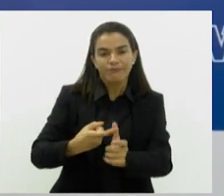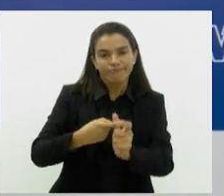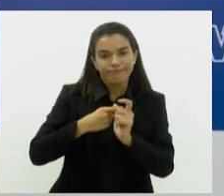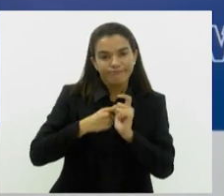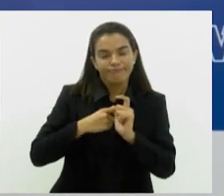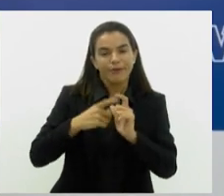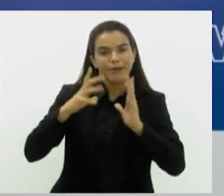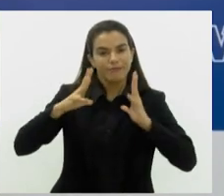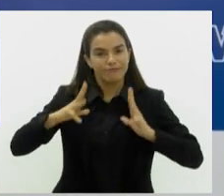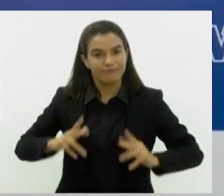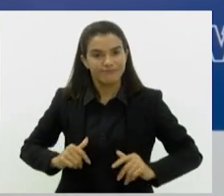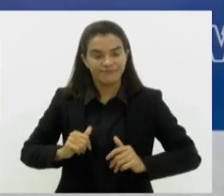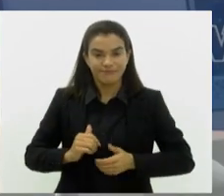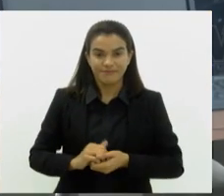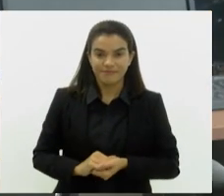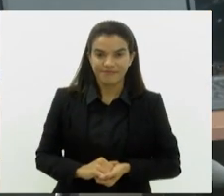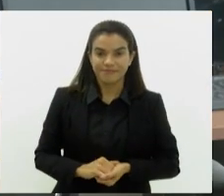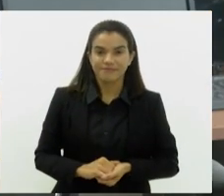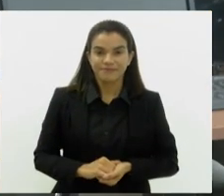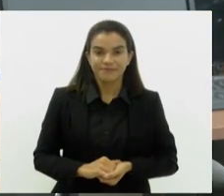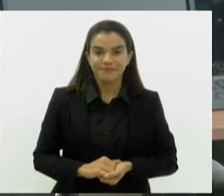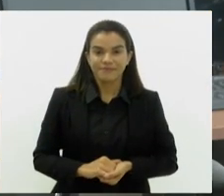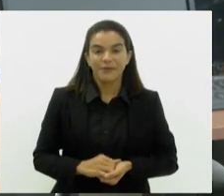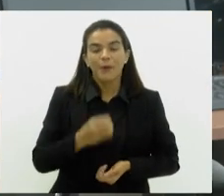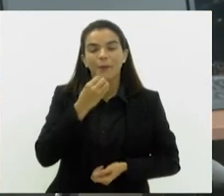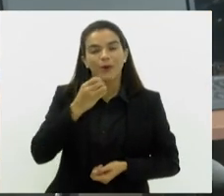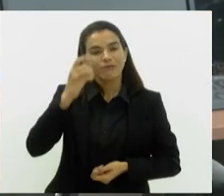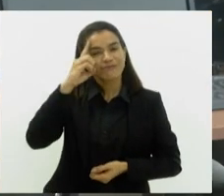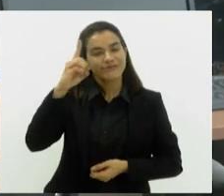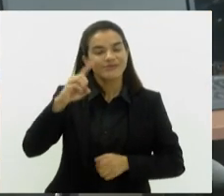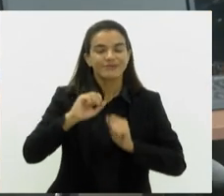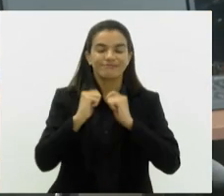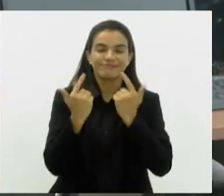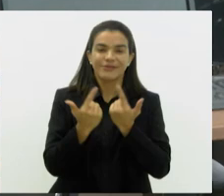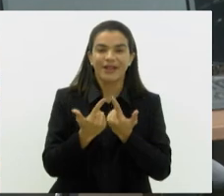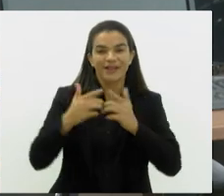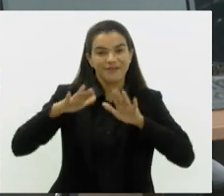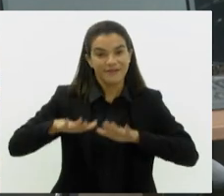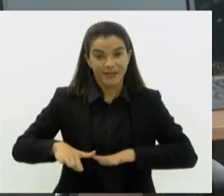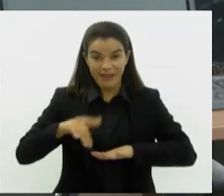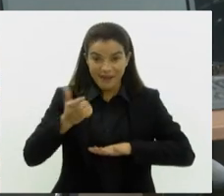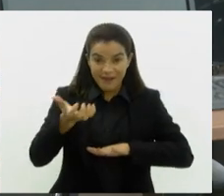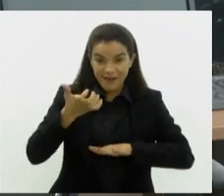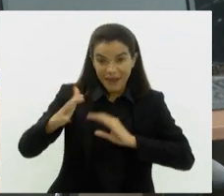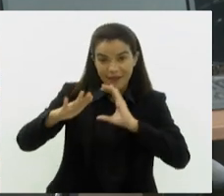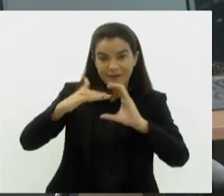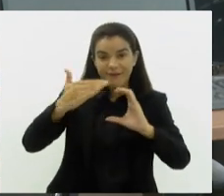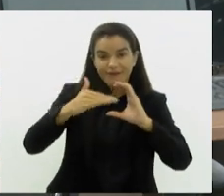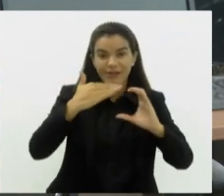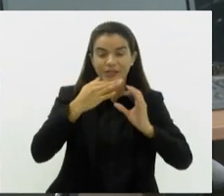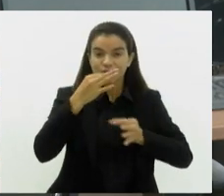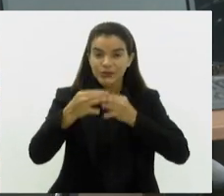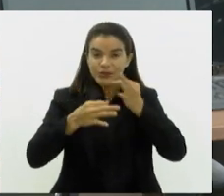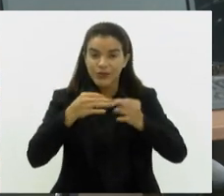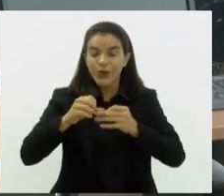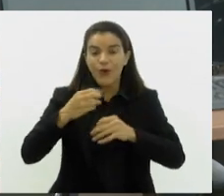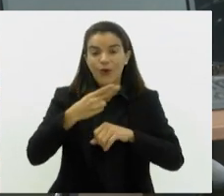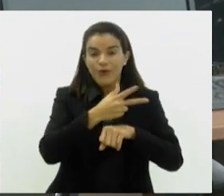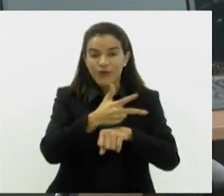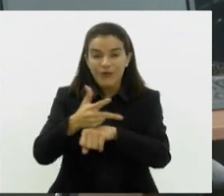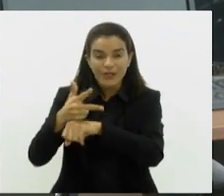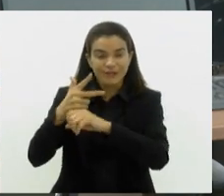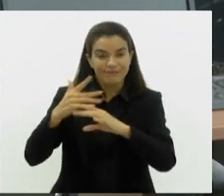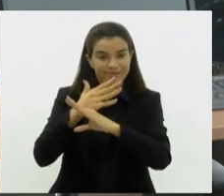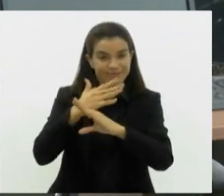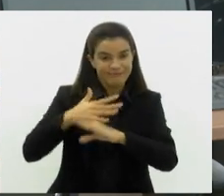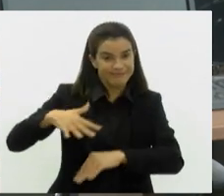colocar suas contas em dia. E o Bom Dia Alerje fica por aqui. Se você quiser enviar sugestões ou vídeos da sua cidade, da